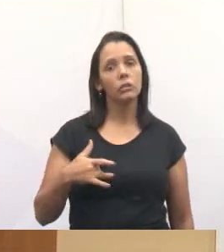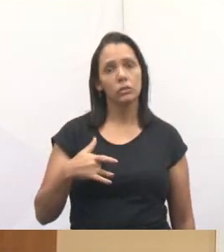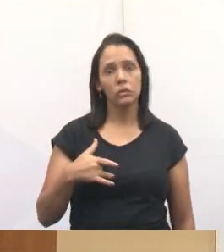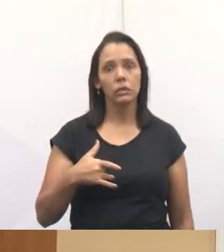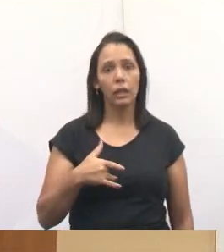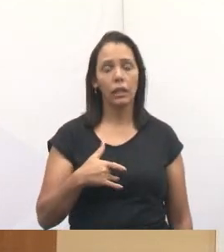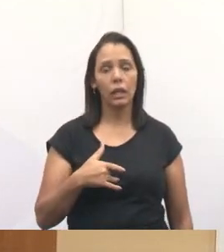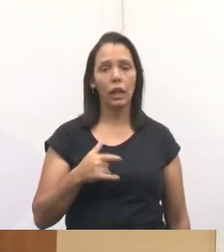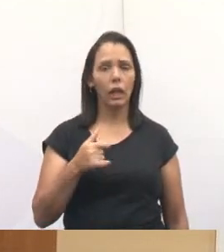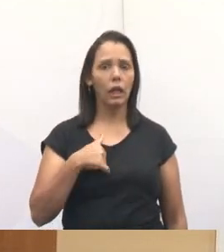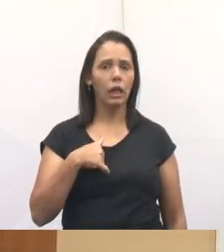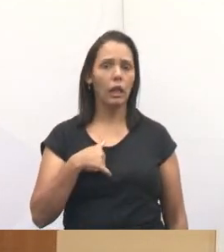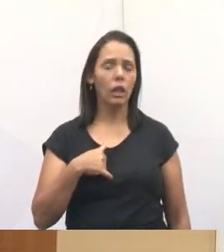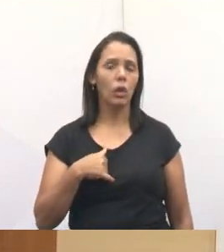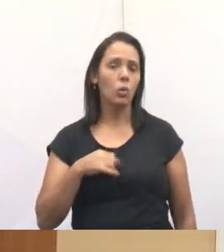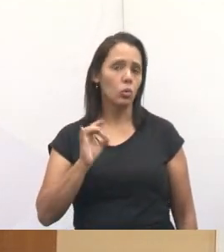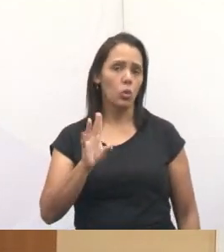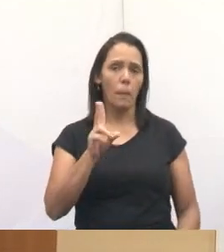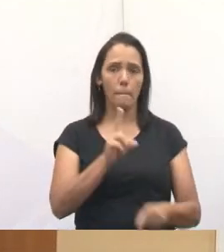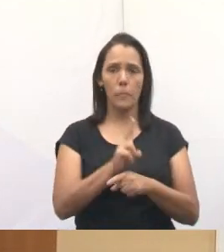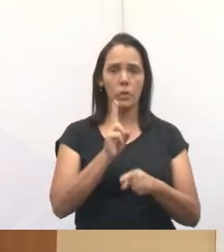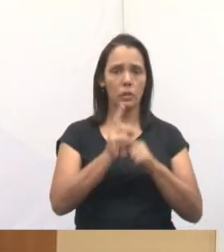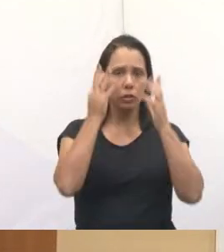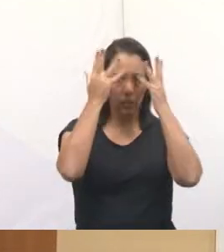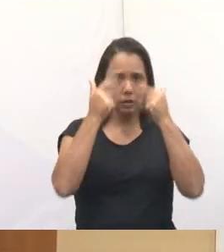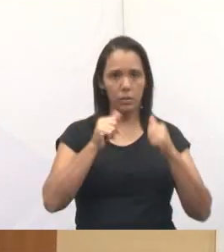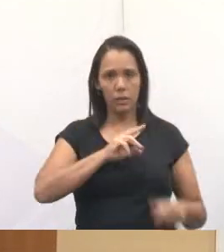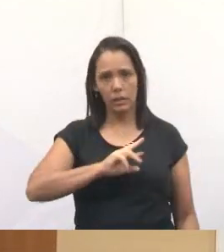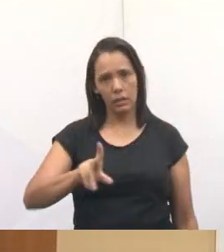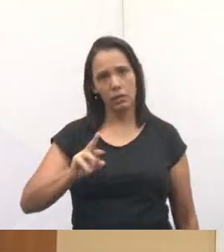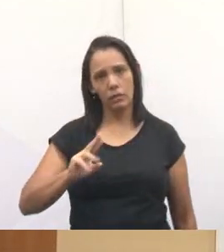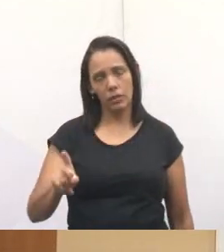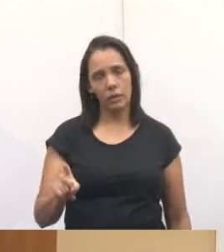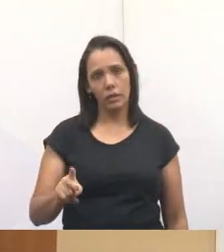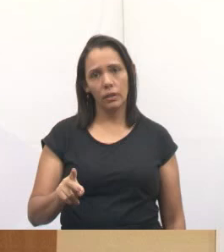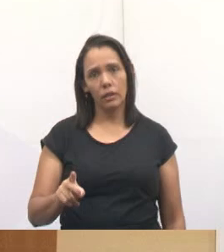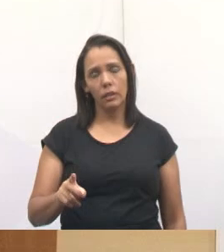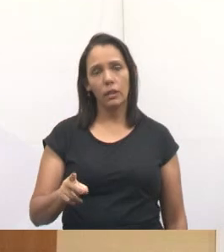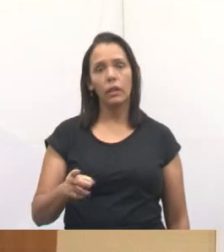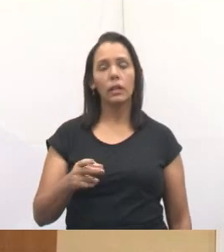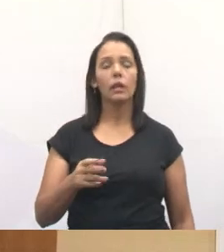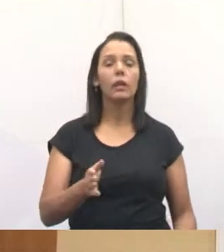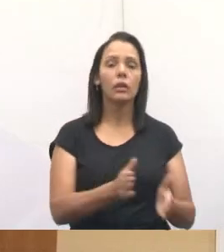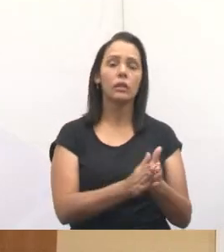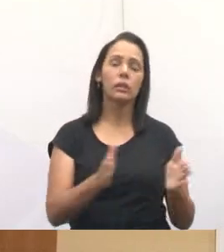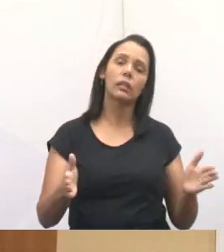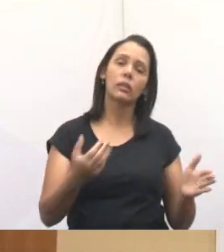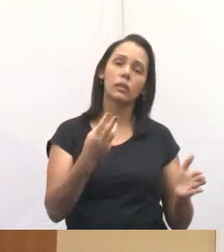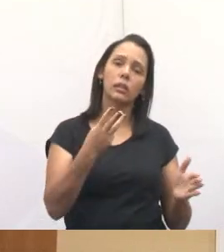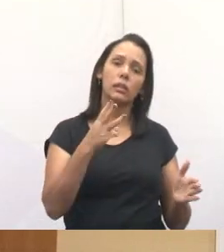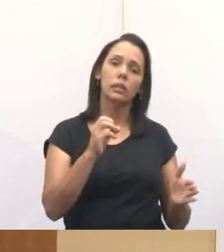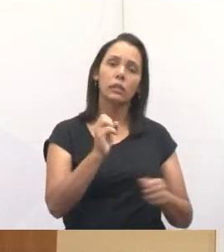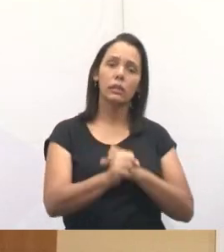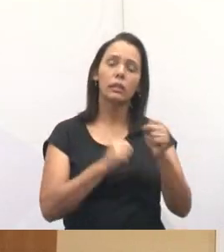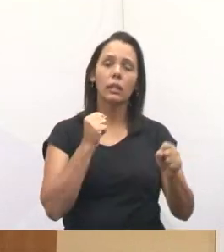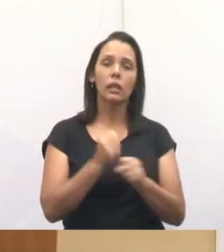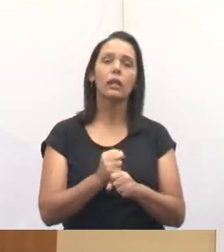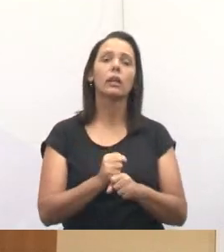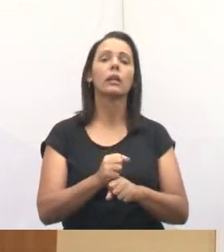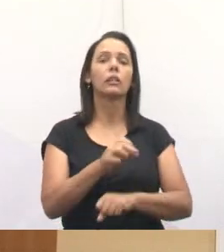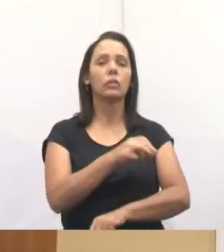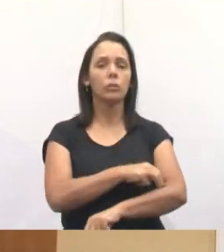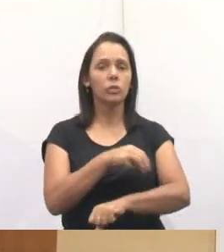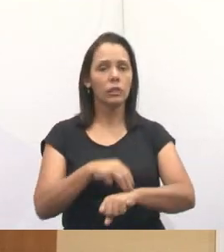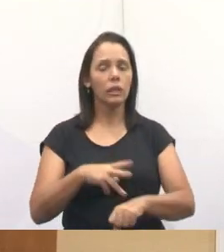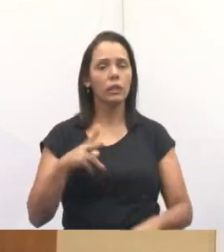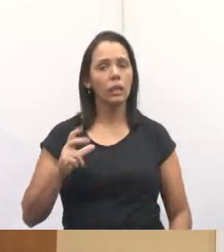Eu não sou simplesmente uma protetora de animais, não é que fica catando cachorro na rua. Eu tenho 30 anos de magistério, sou aposentada da escola, sou